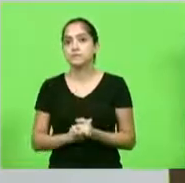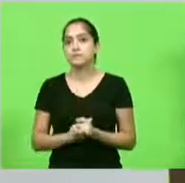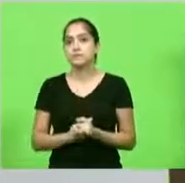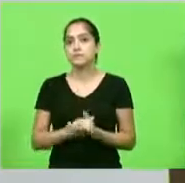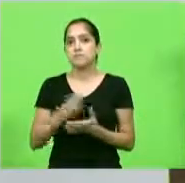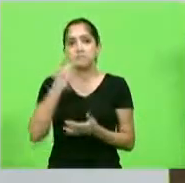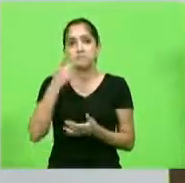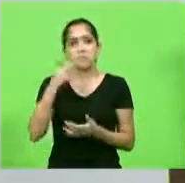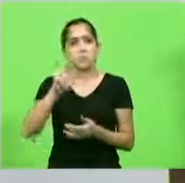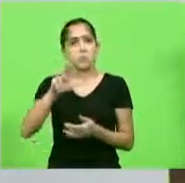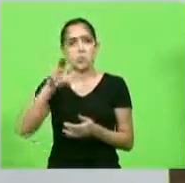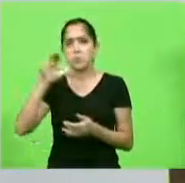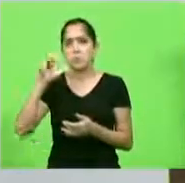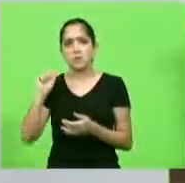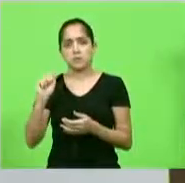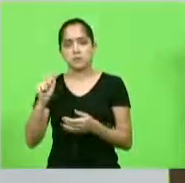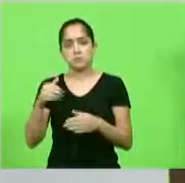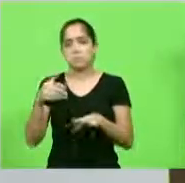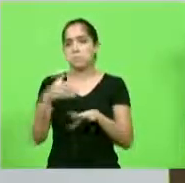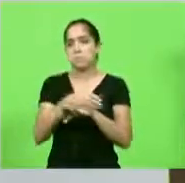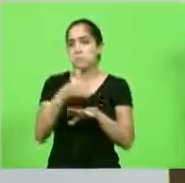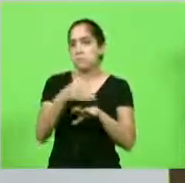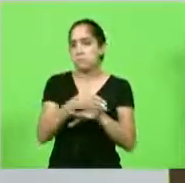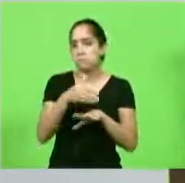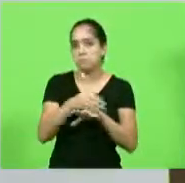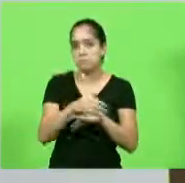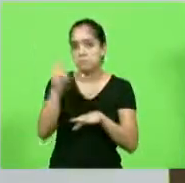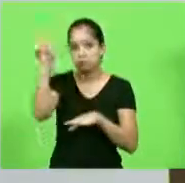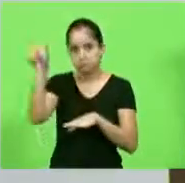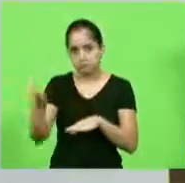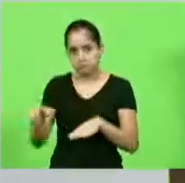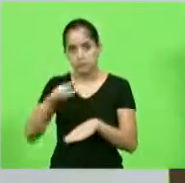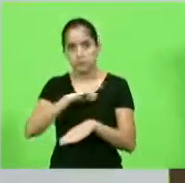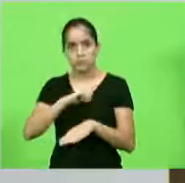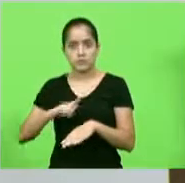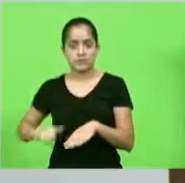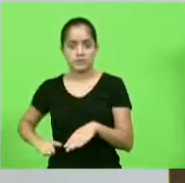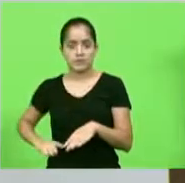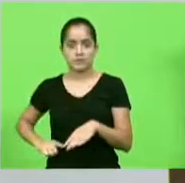falamos da participação do governador,